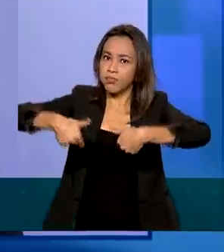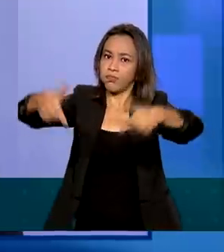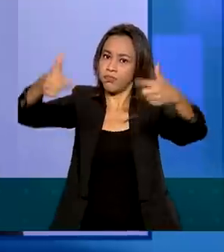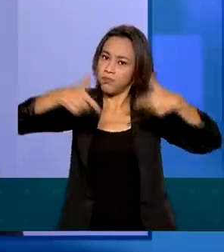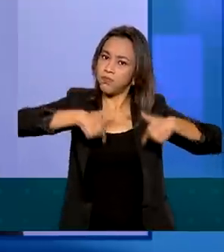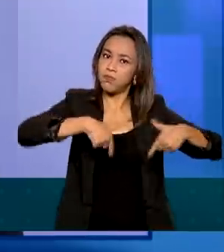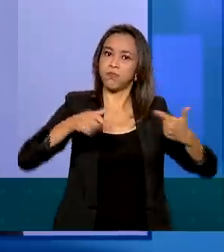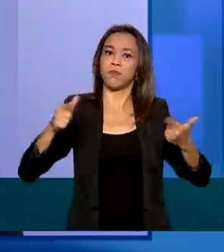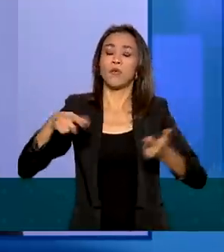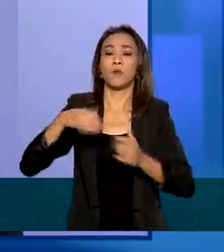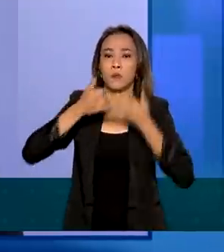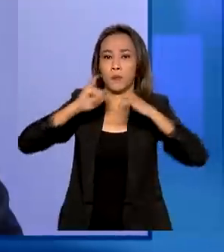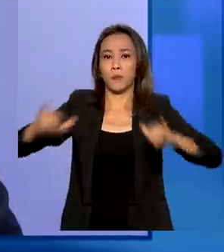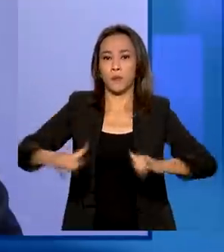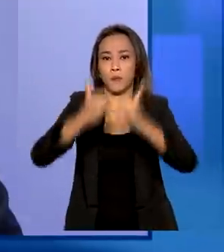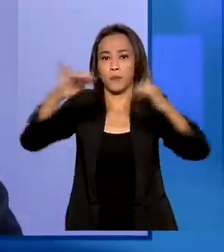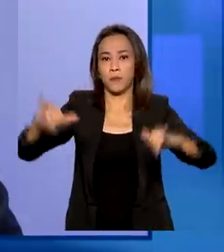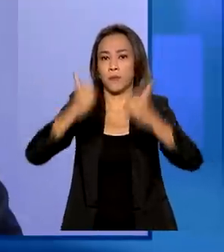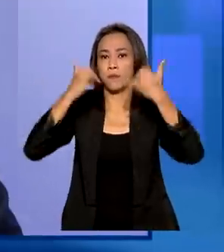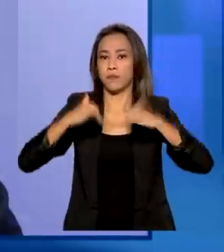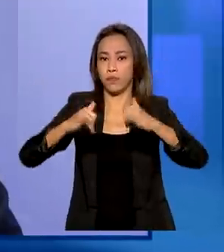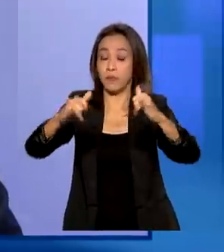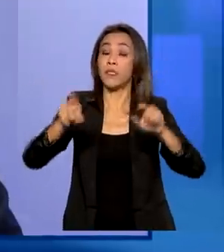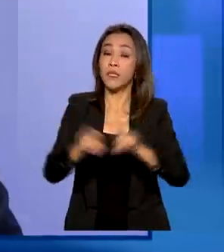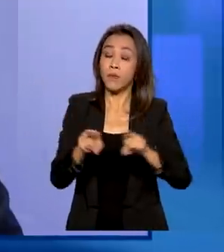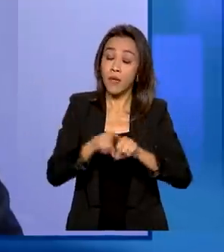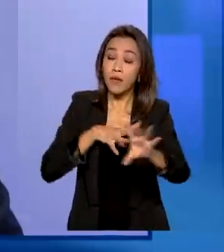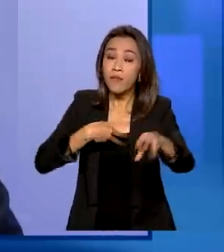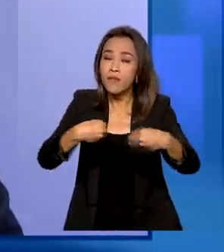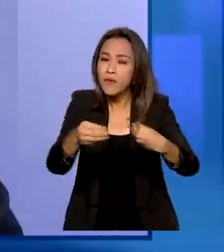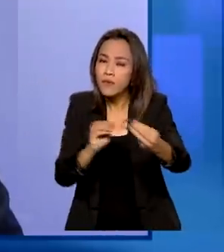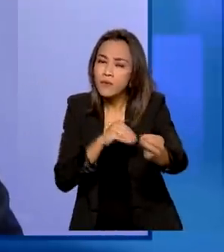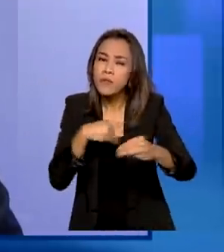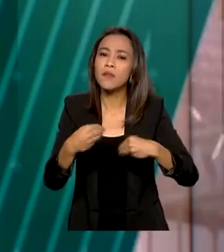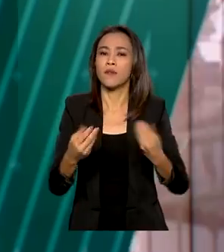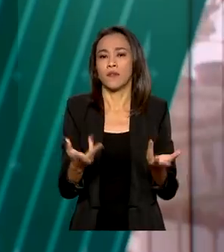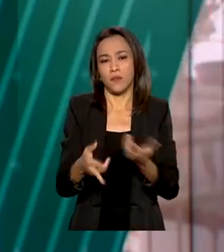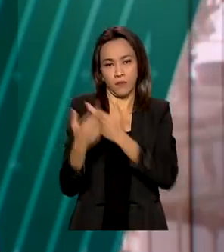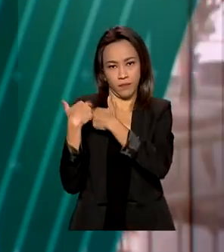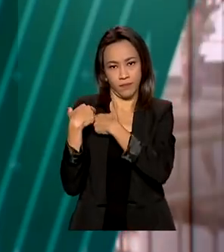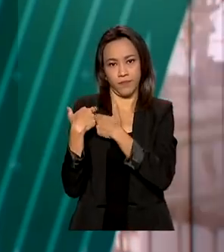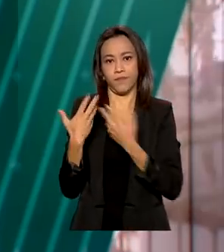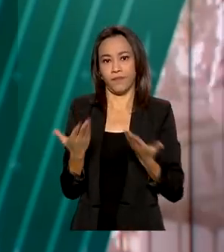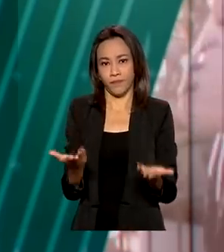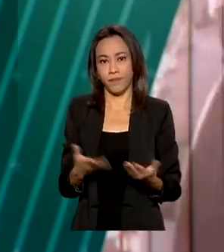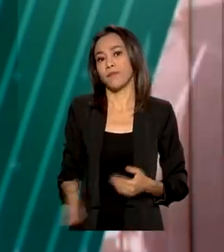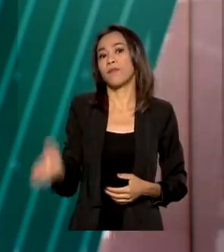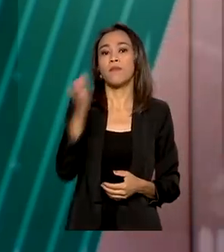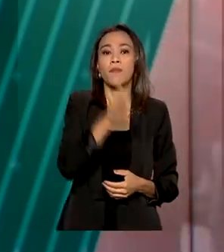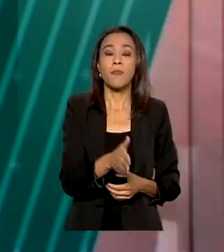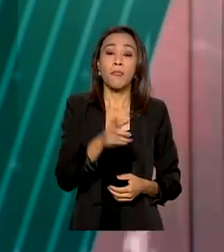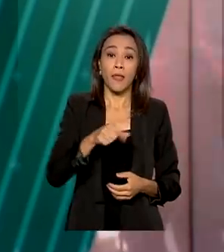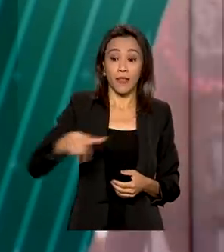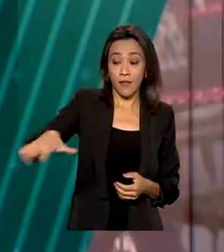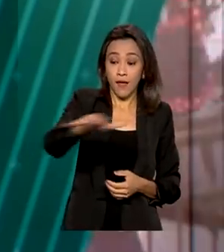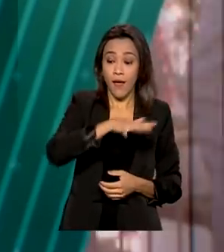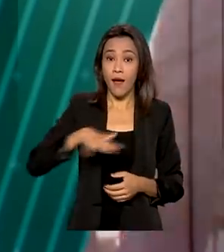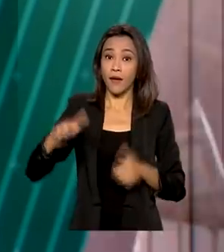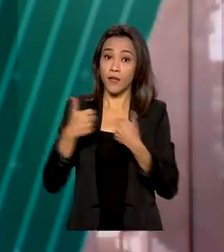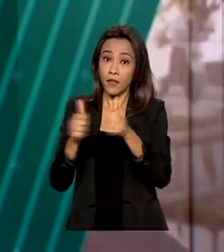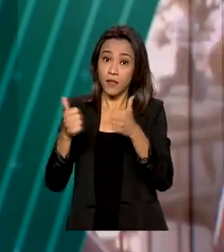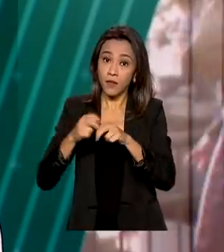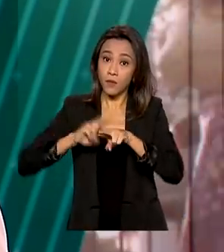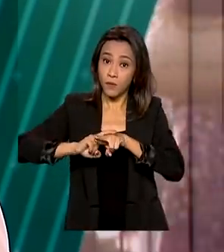como também dando mais flexibilidade ao operador. E na área de transportes, o investimento